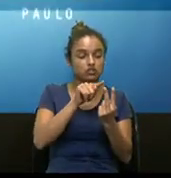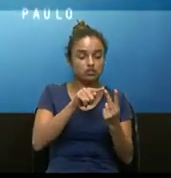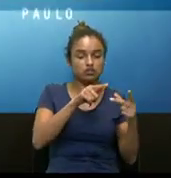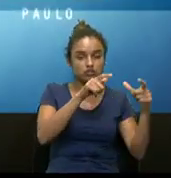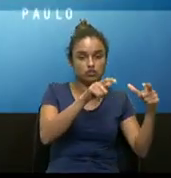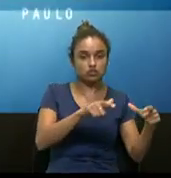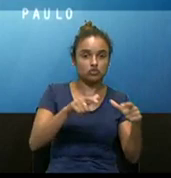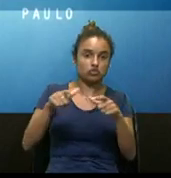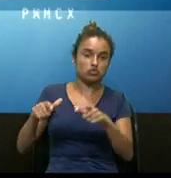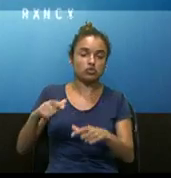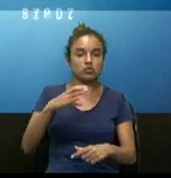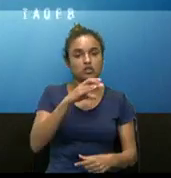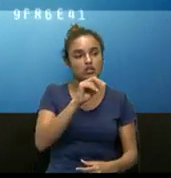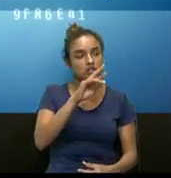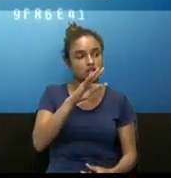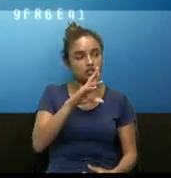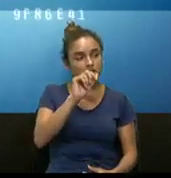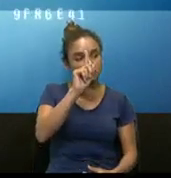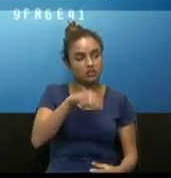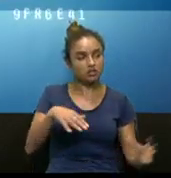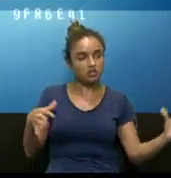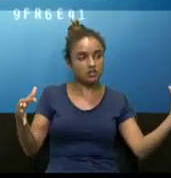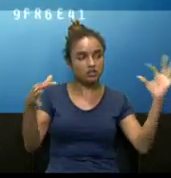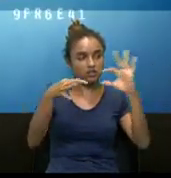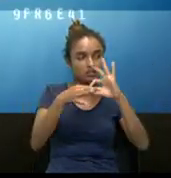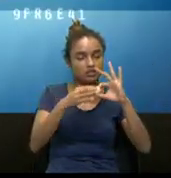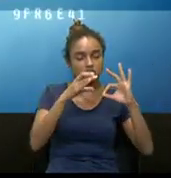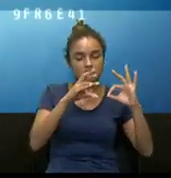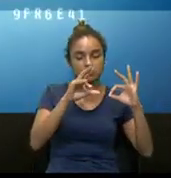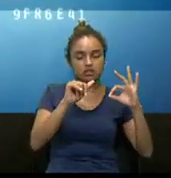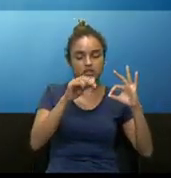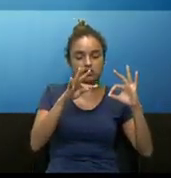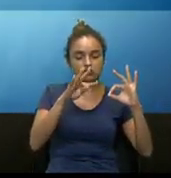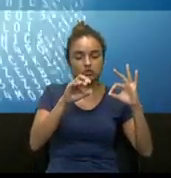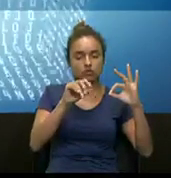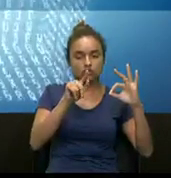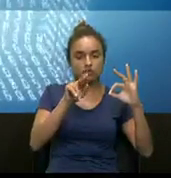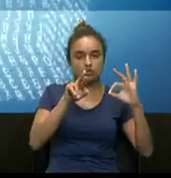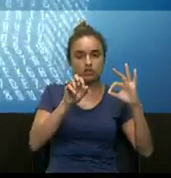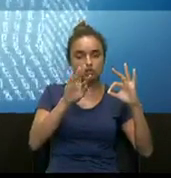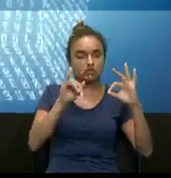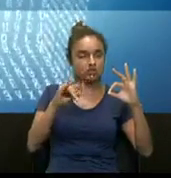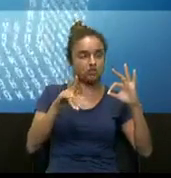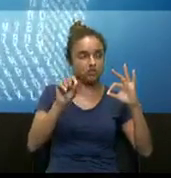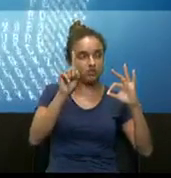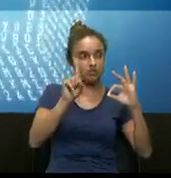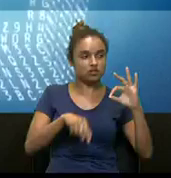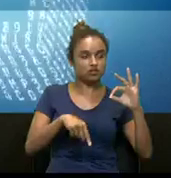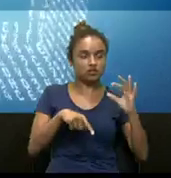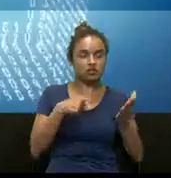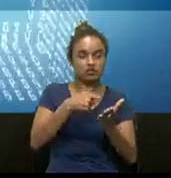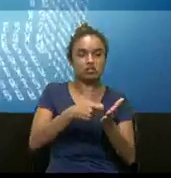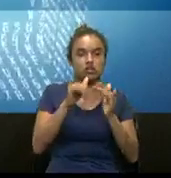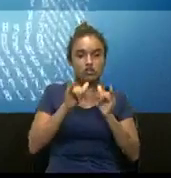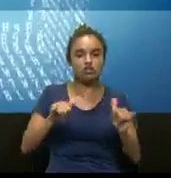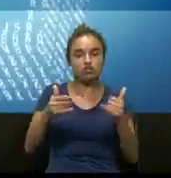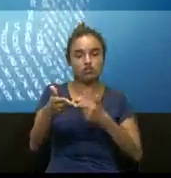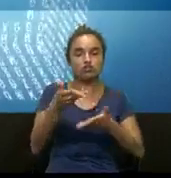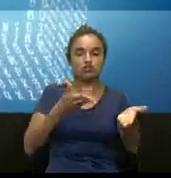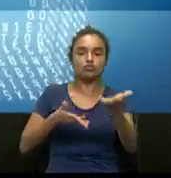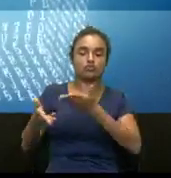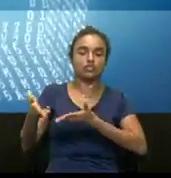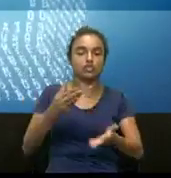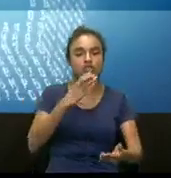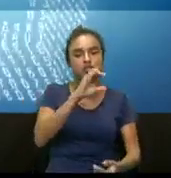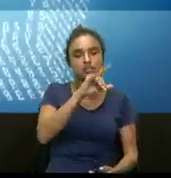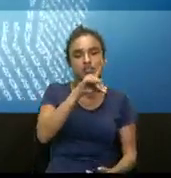sejam conectadas. A conexão é criptografada e as informações da negociação são incluídas na cadeia de blocos que